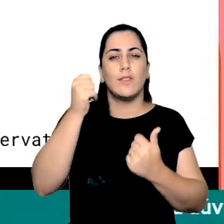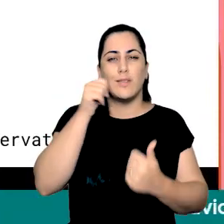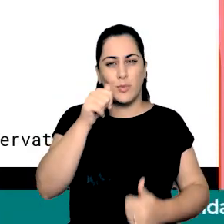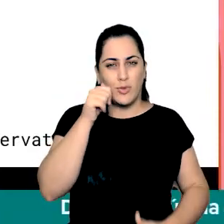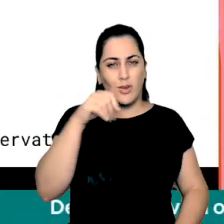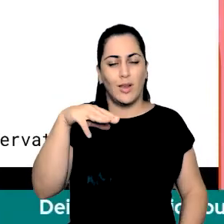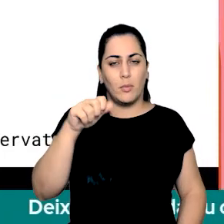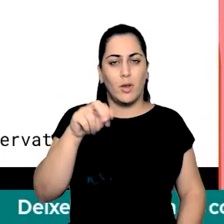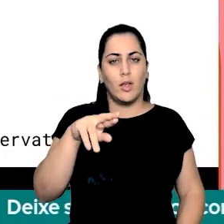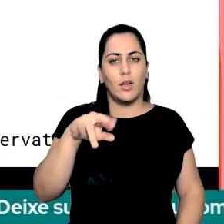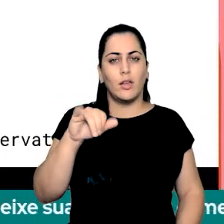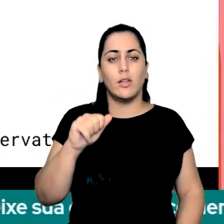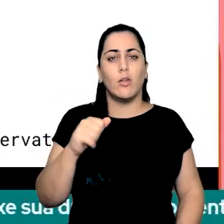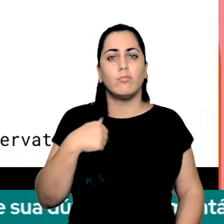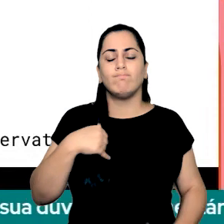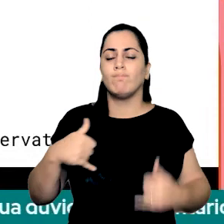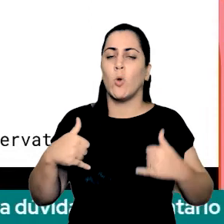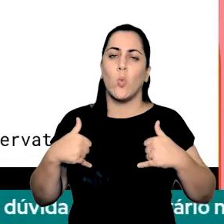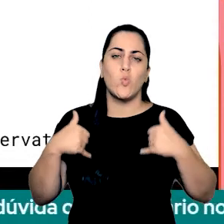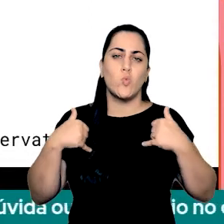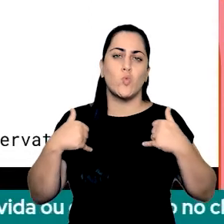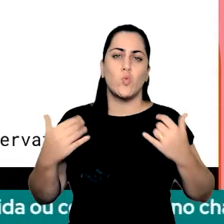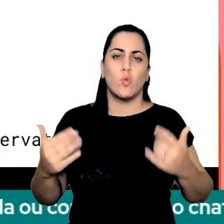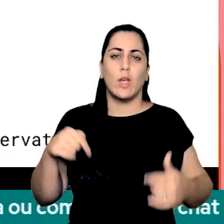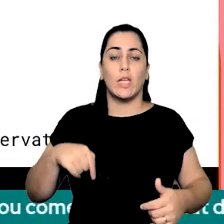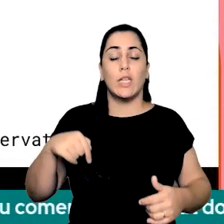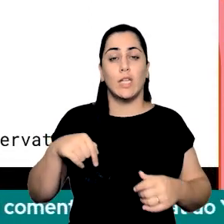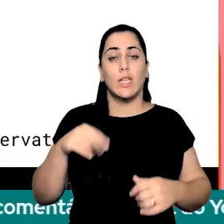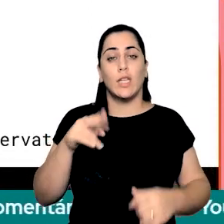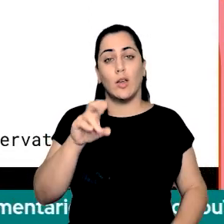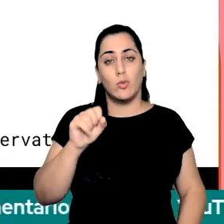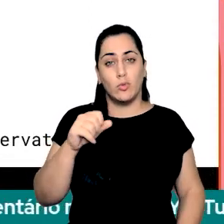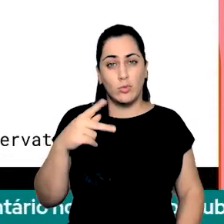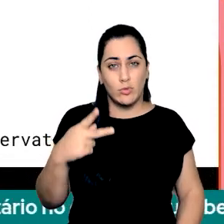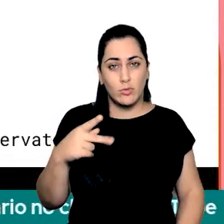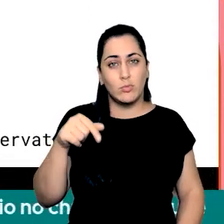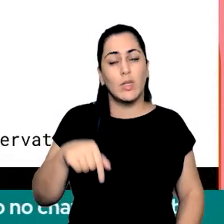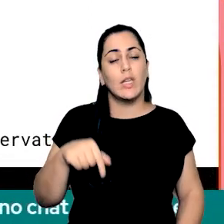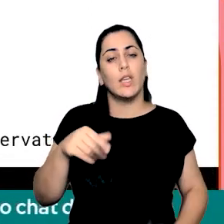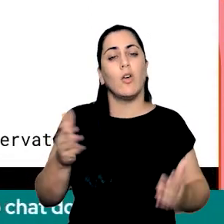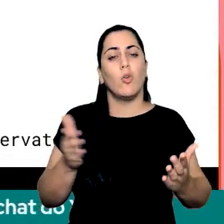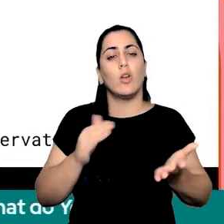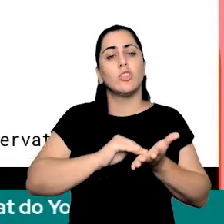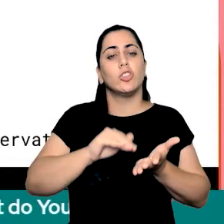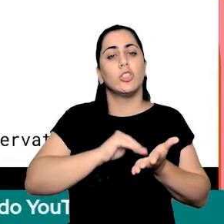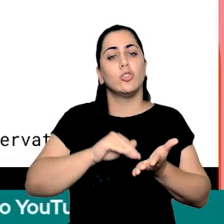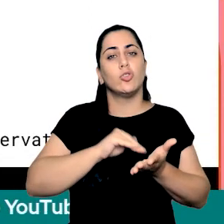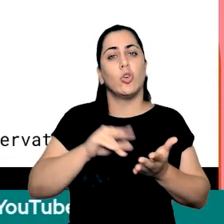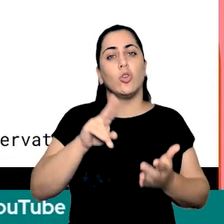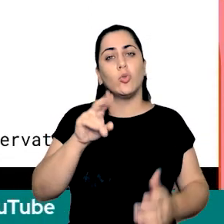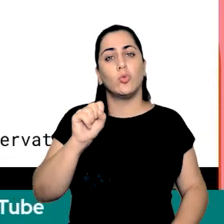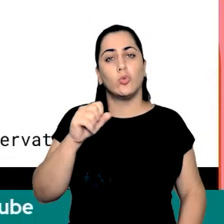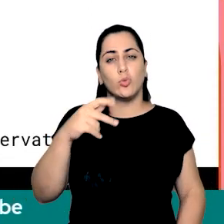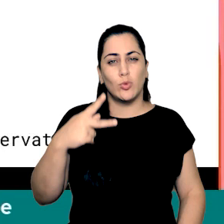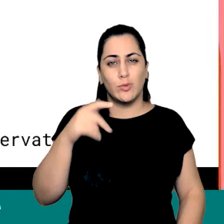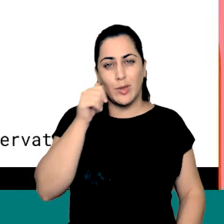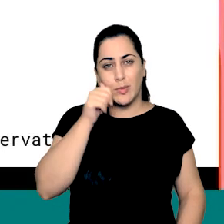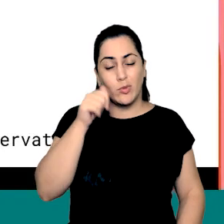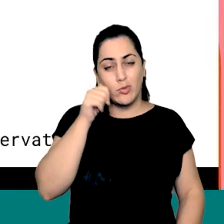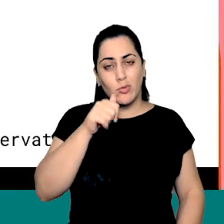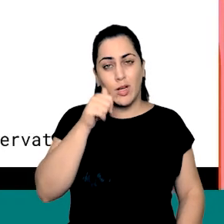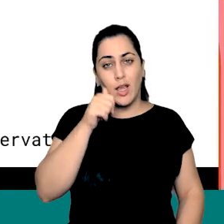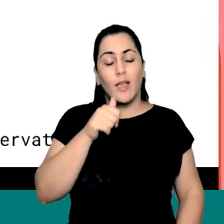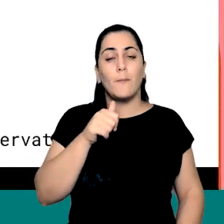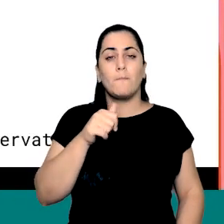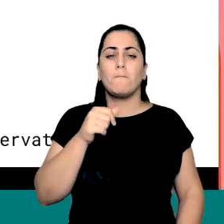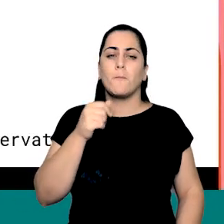a gente ser pioneira, a Universidade de São Paulo estar pioneira com escritórios para mulheres que aborda e muito